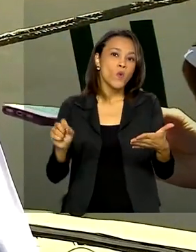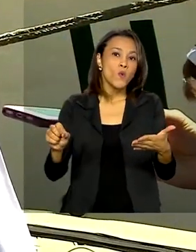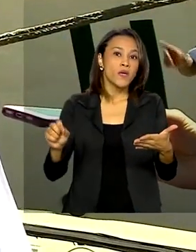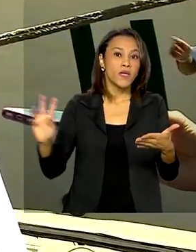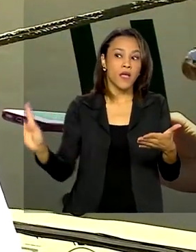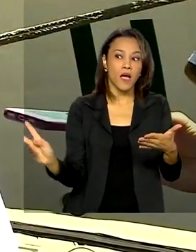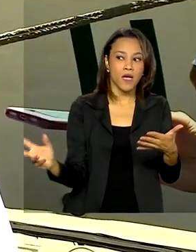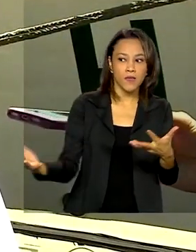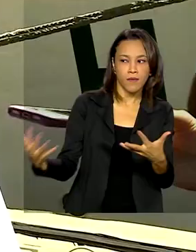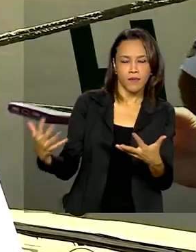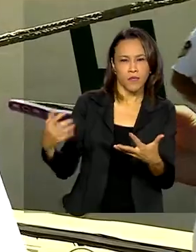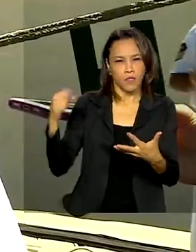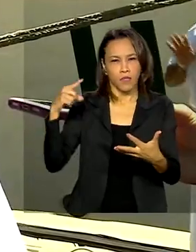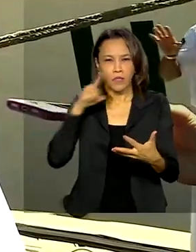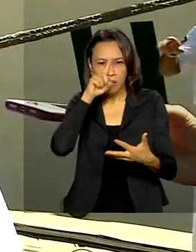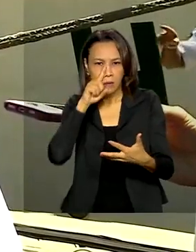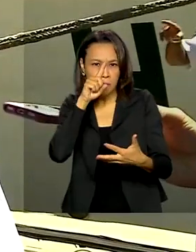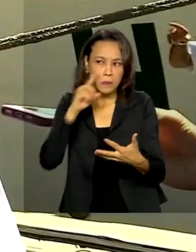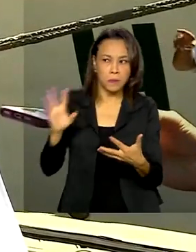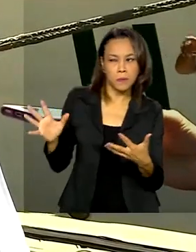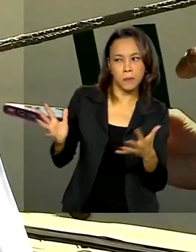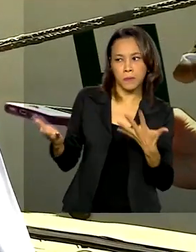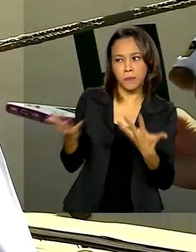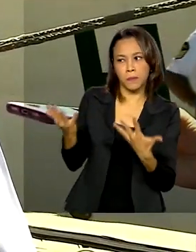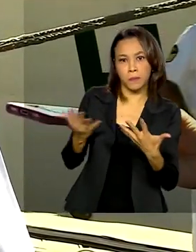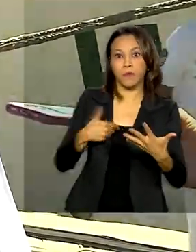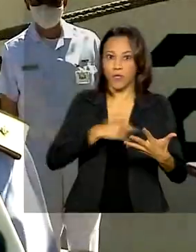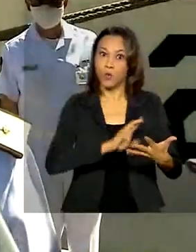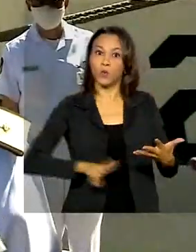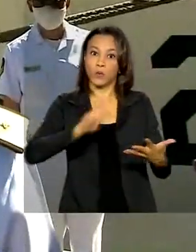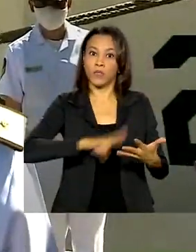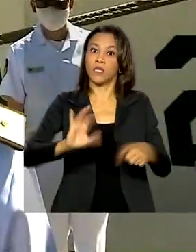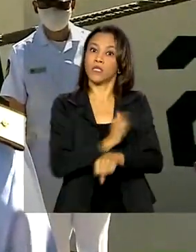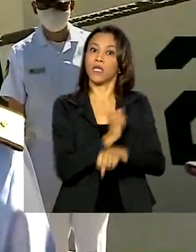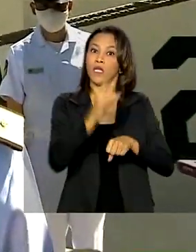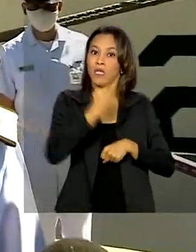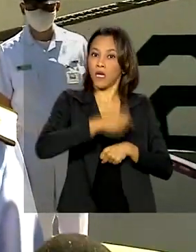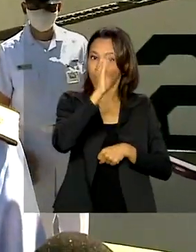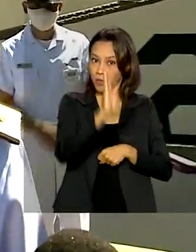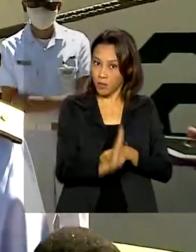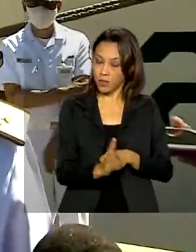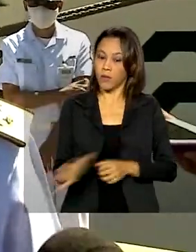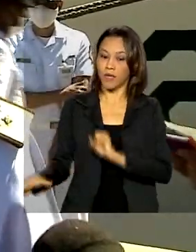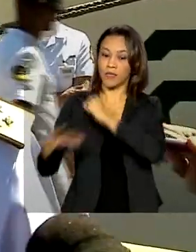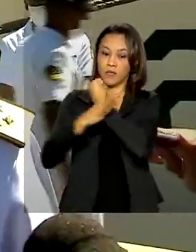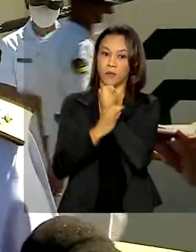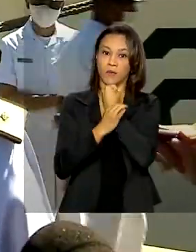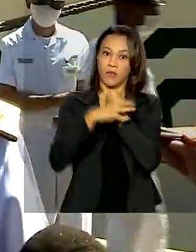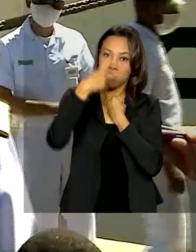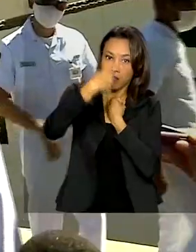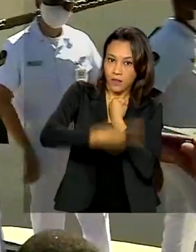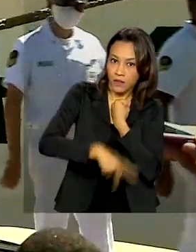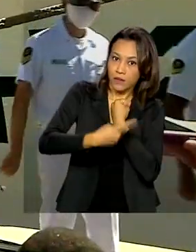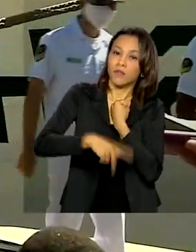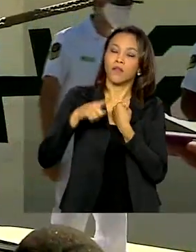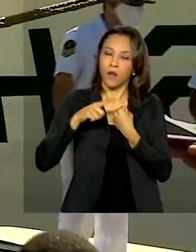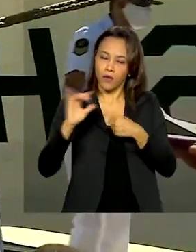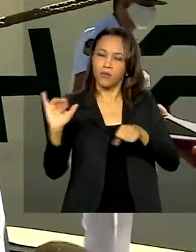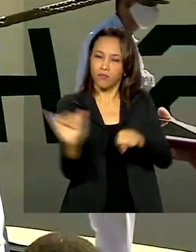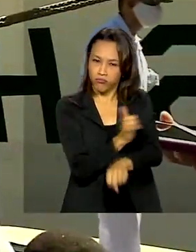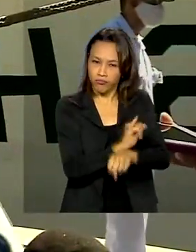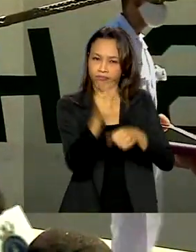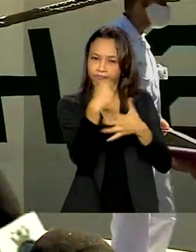mais próximas de nós, empregando os meios que nós temos. Com a segurança marítima no nosso entorno estratégico,